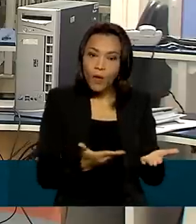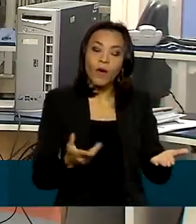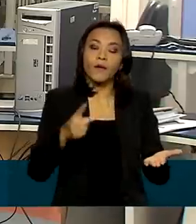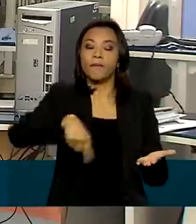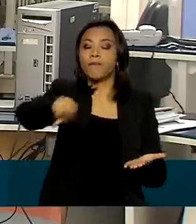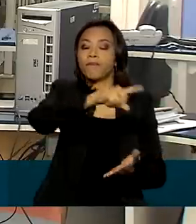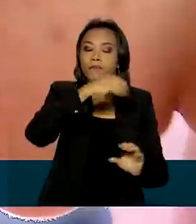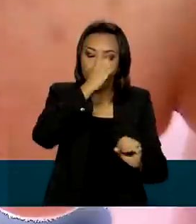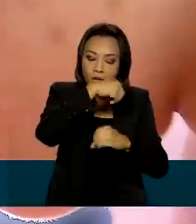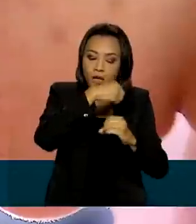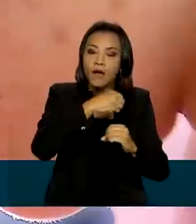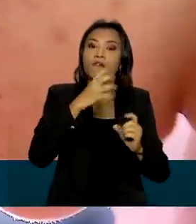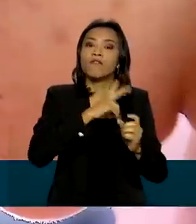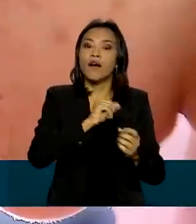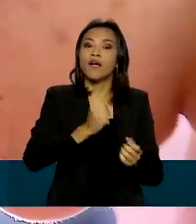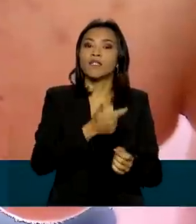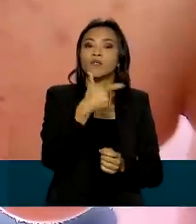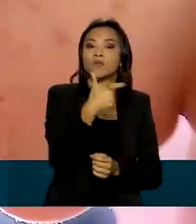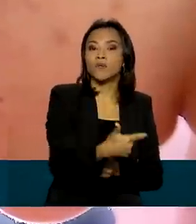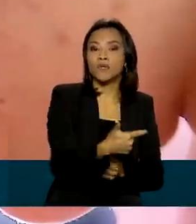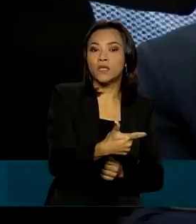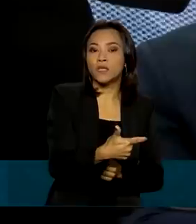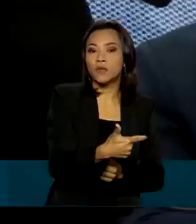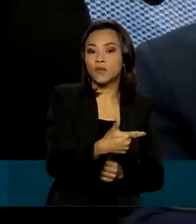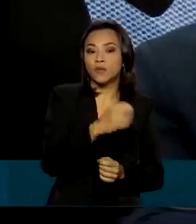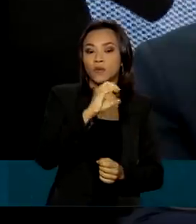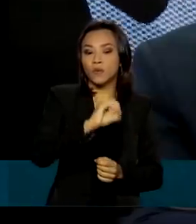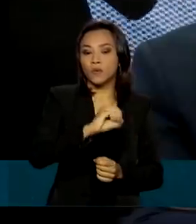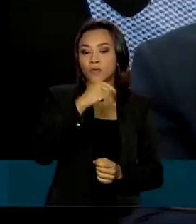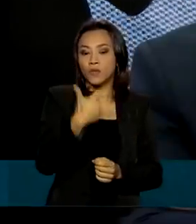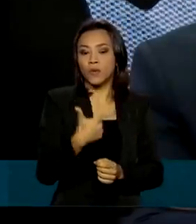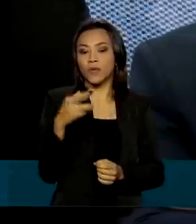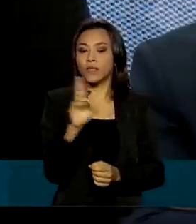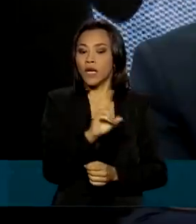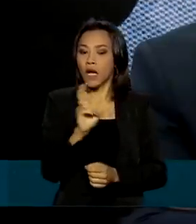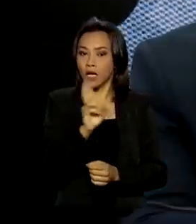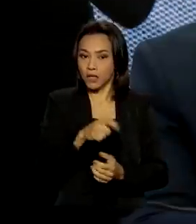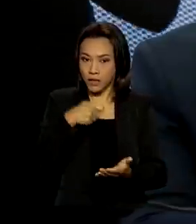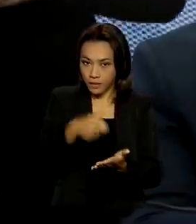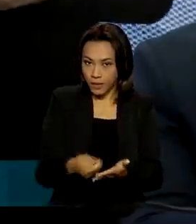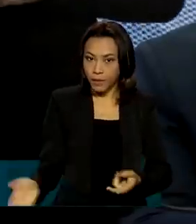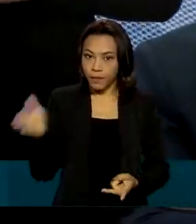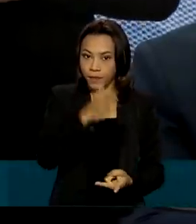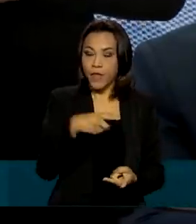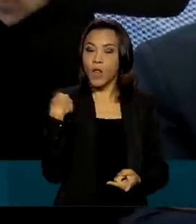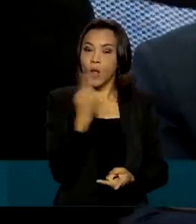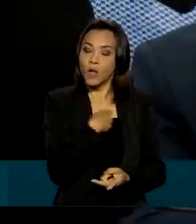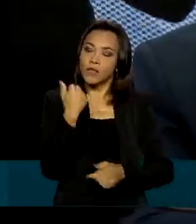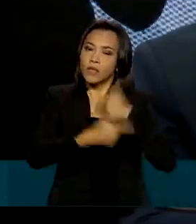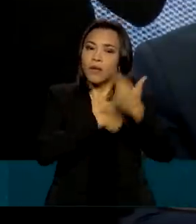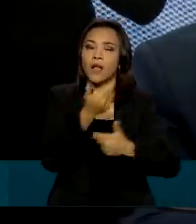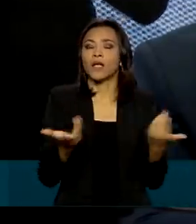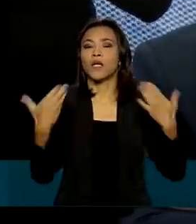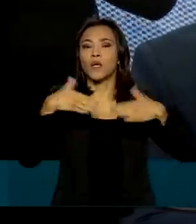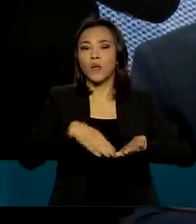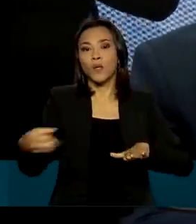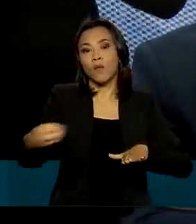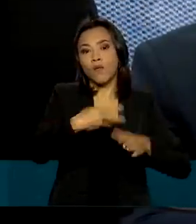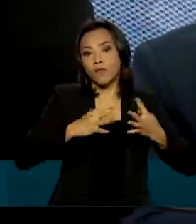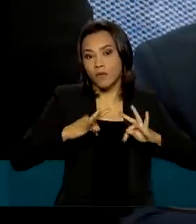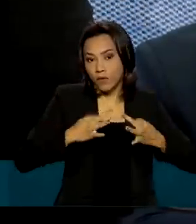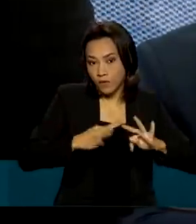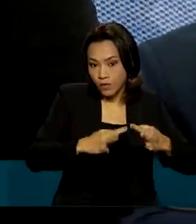laboratórios vão receber R$ 202,00. Temos trabalhado para incluir novas tecnologias que são